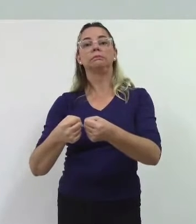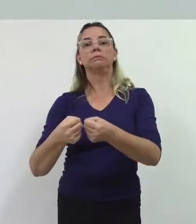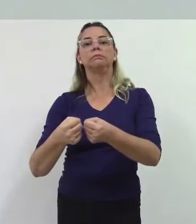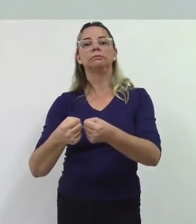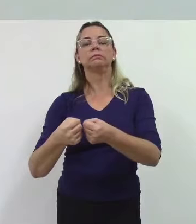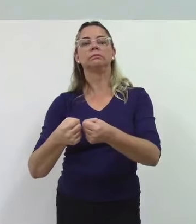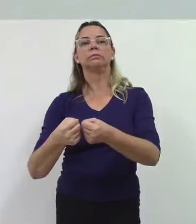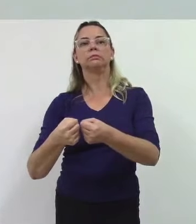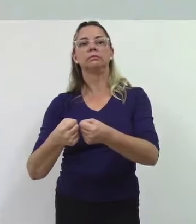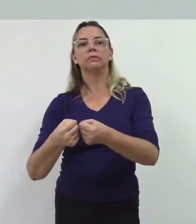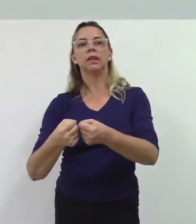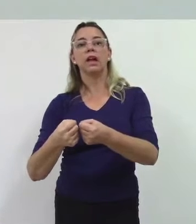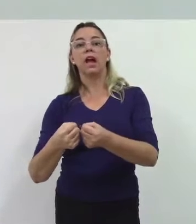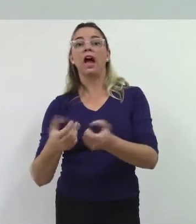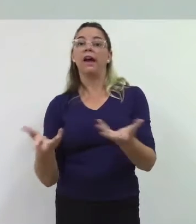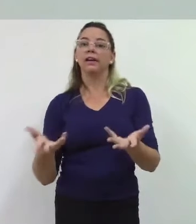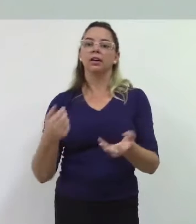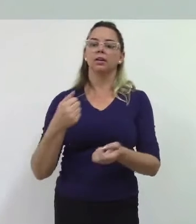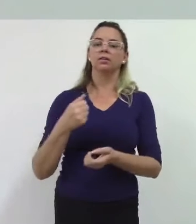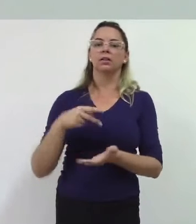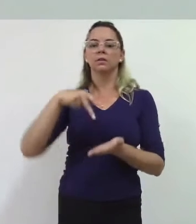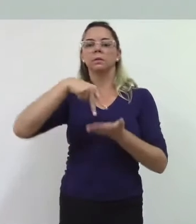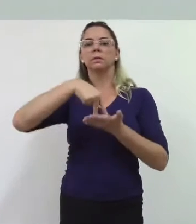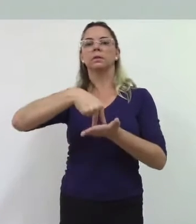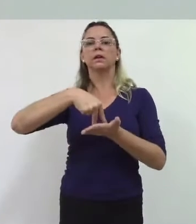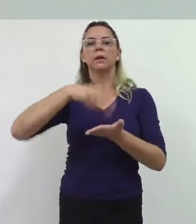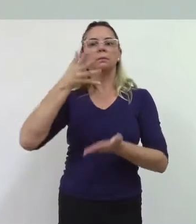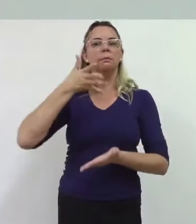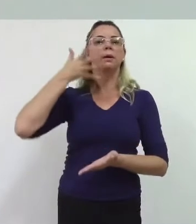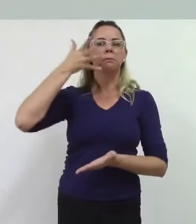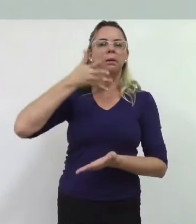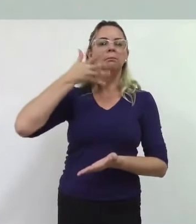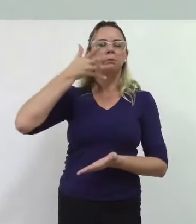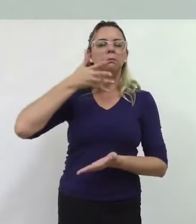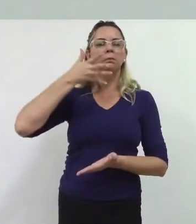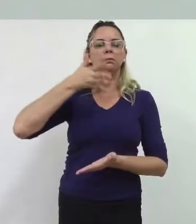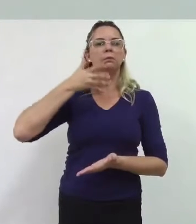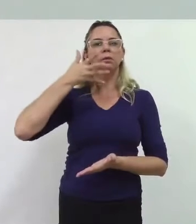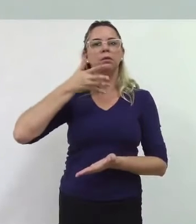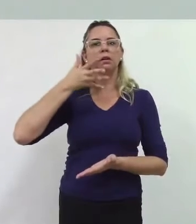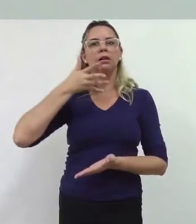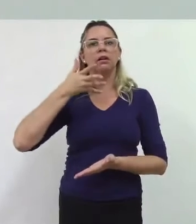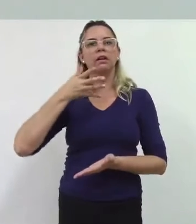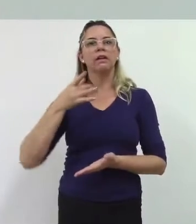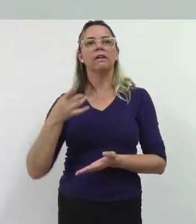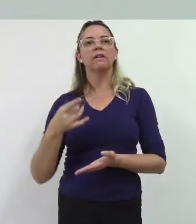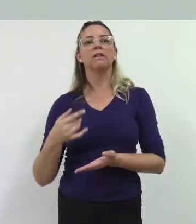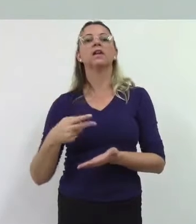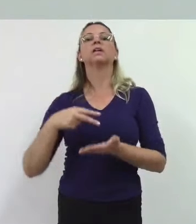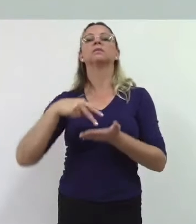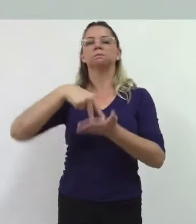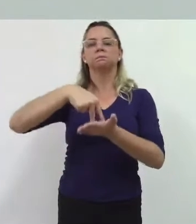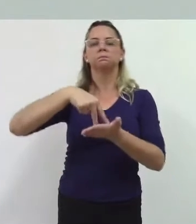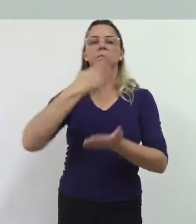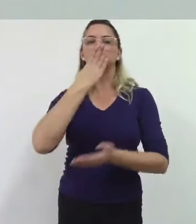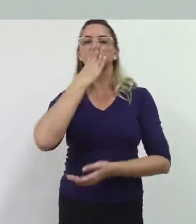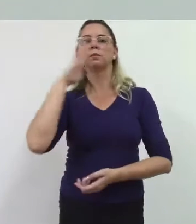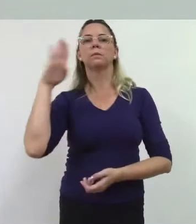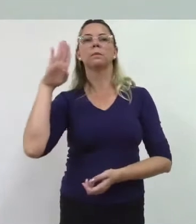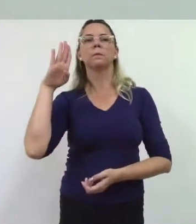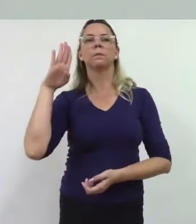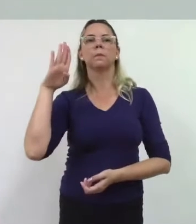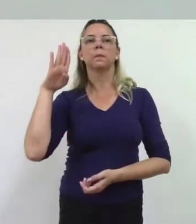aí vem vereador aqui agora vem deputado aqui agora prometer novamente